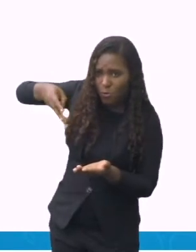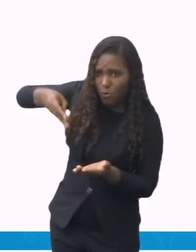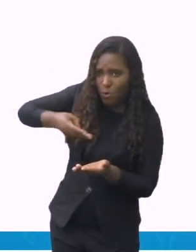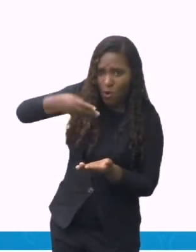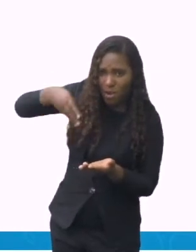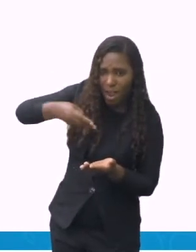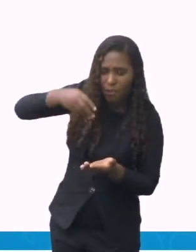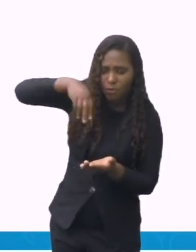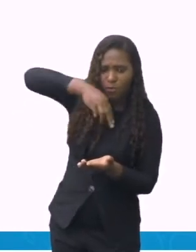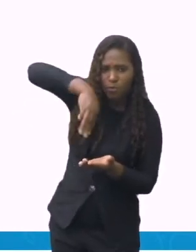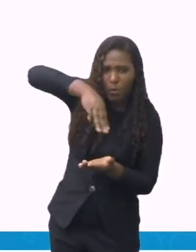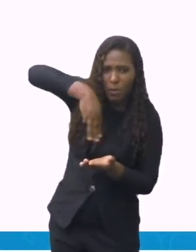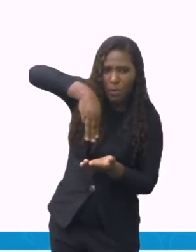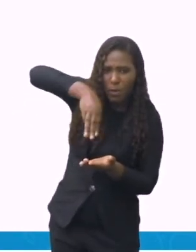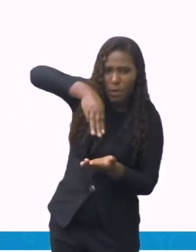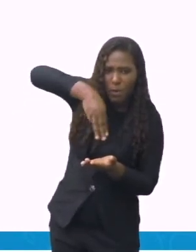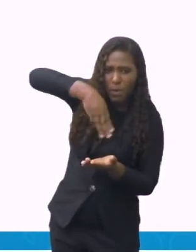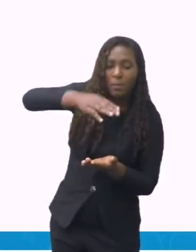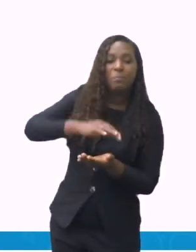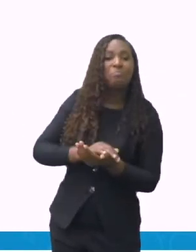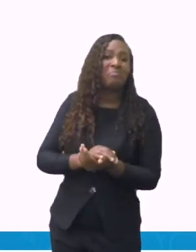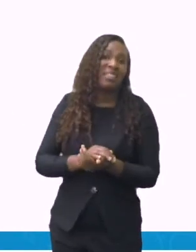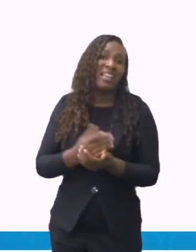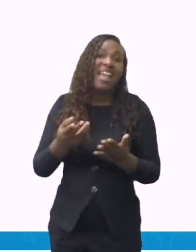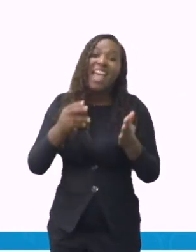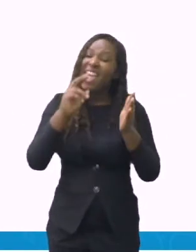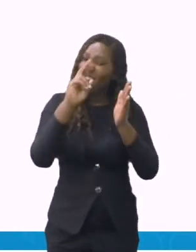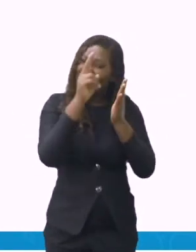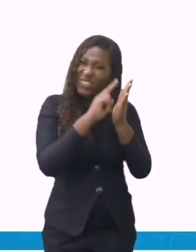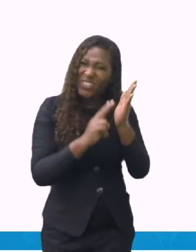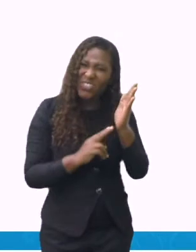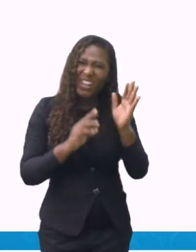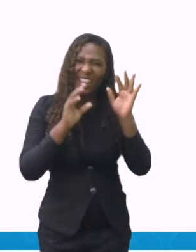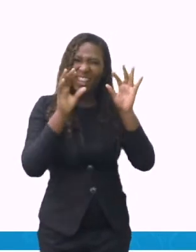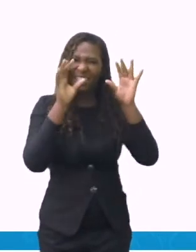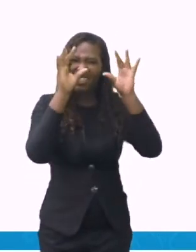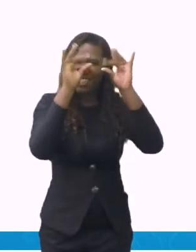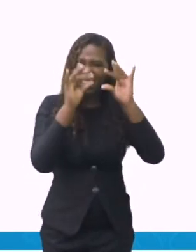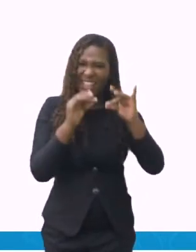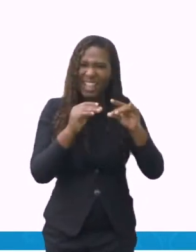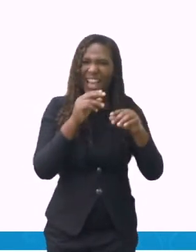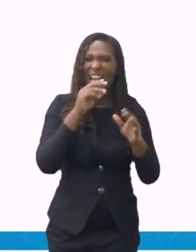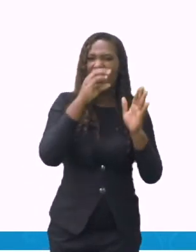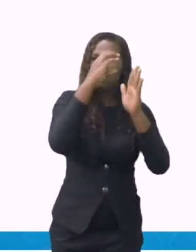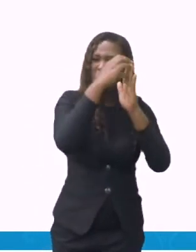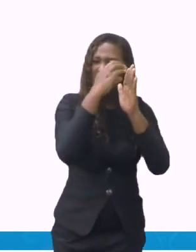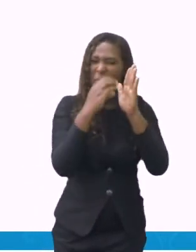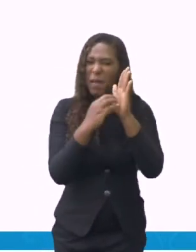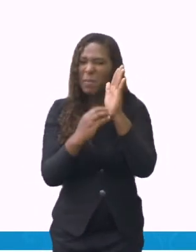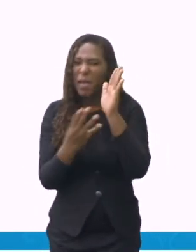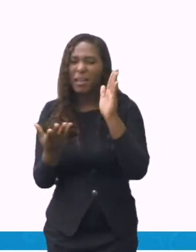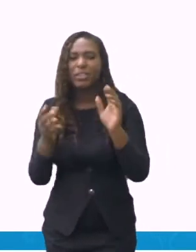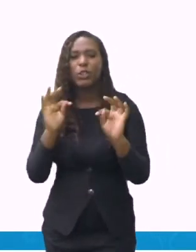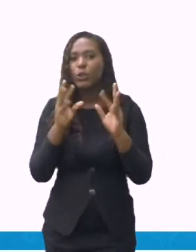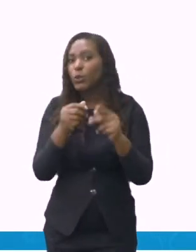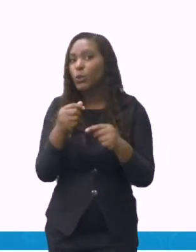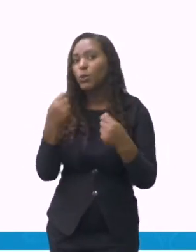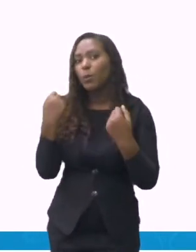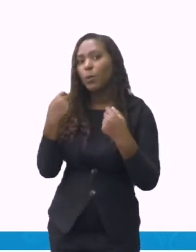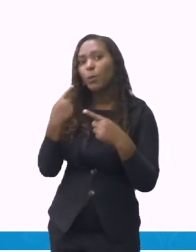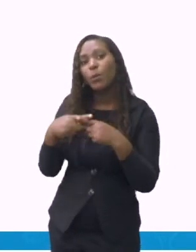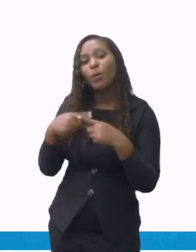porque aqui é um exemplo, né? Então, no número dois, vai pedir para acrescentar algumas outras coisas que não foram